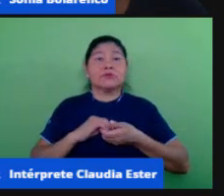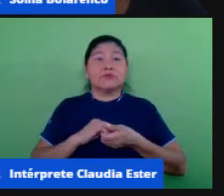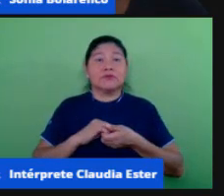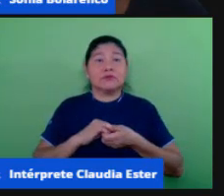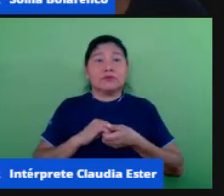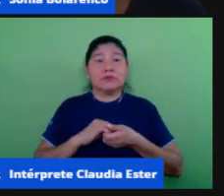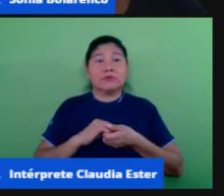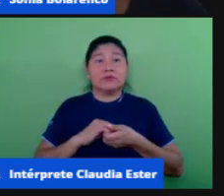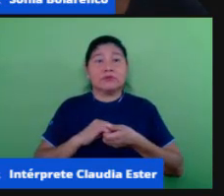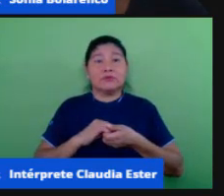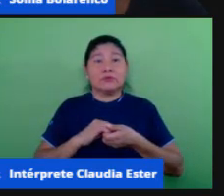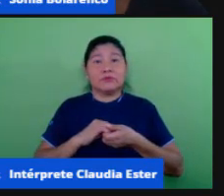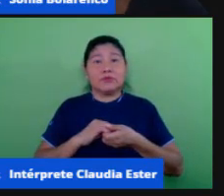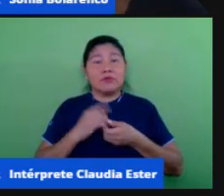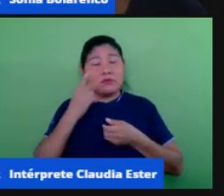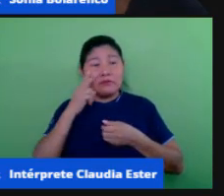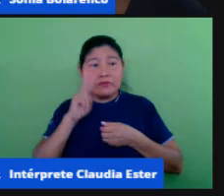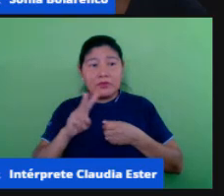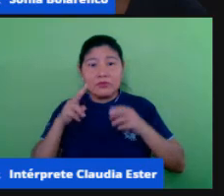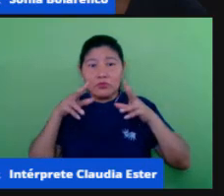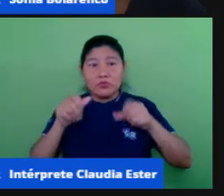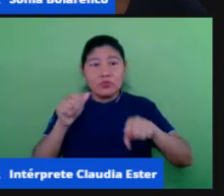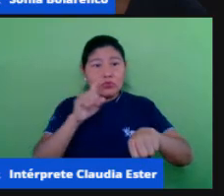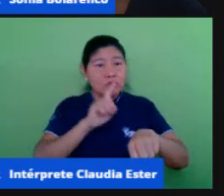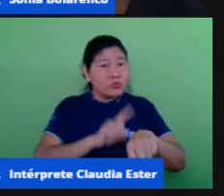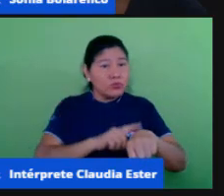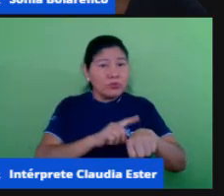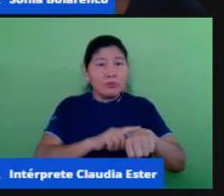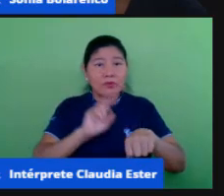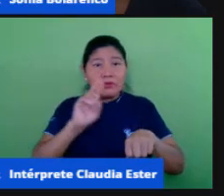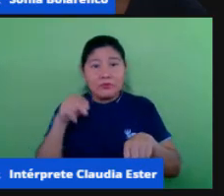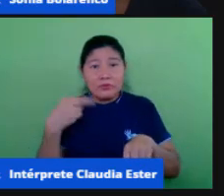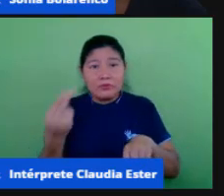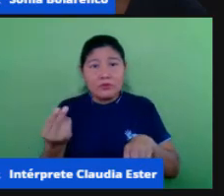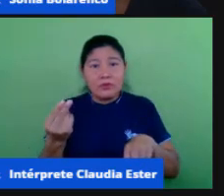diante de todo esse tempo estamos